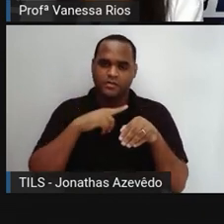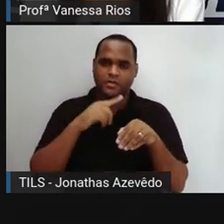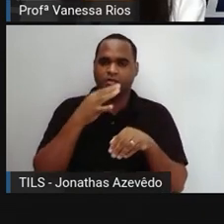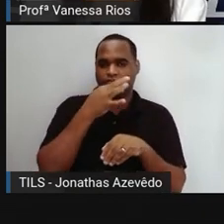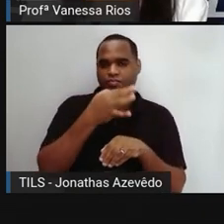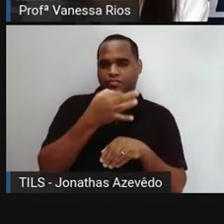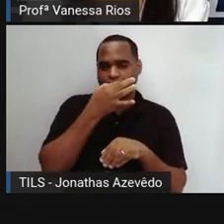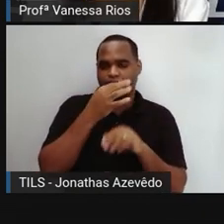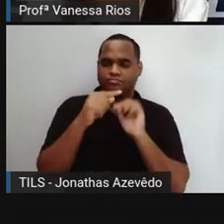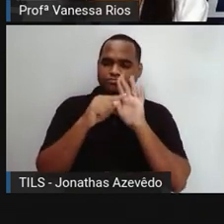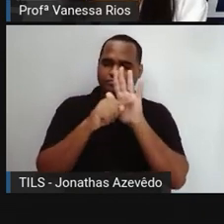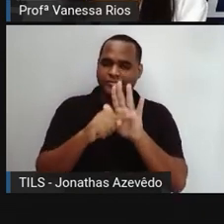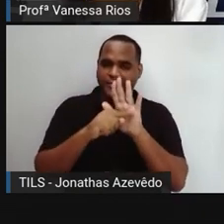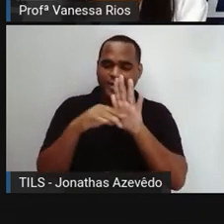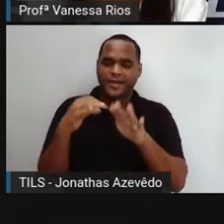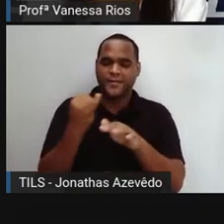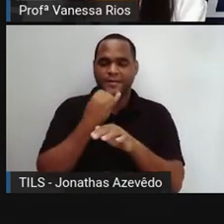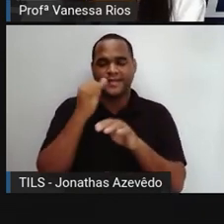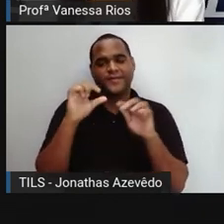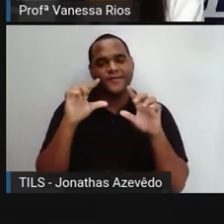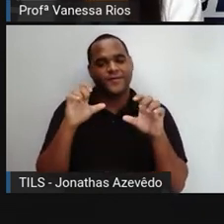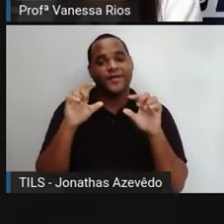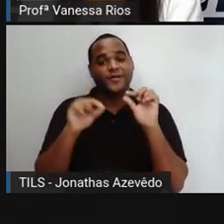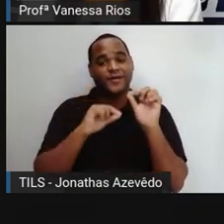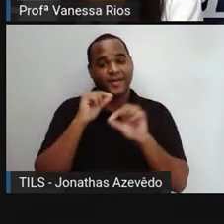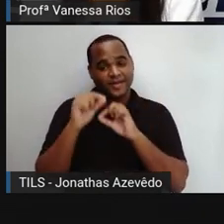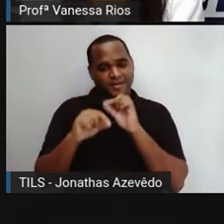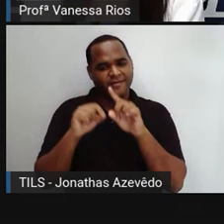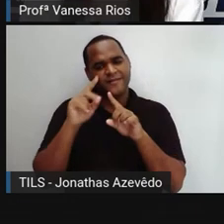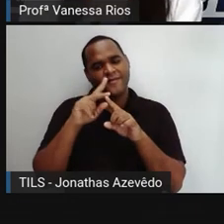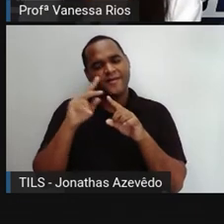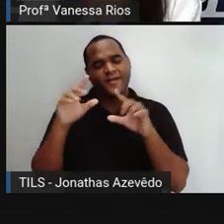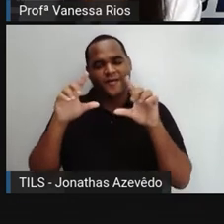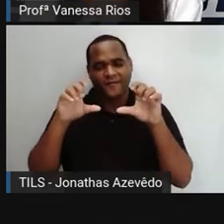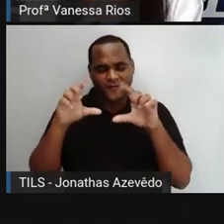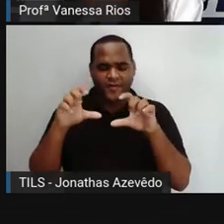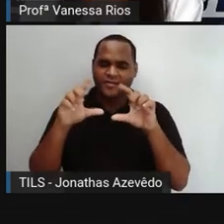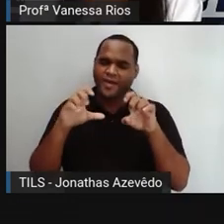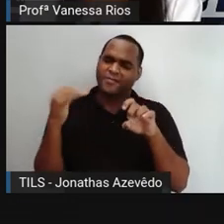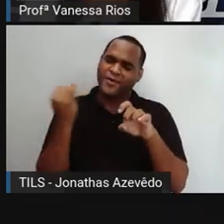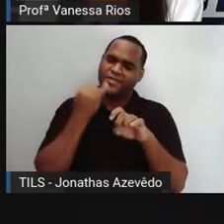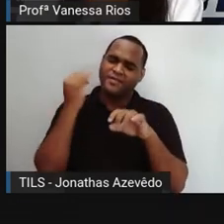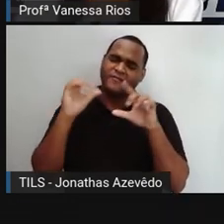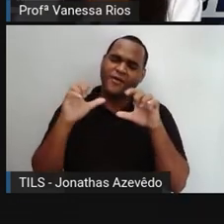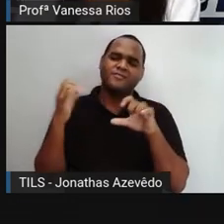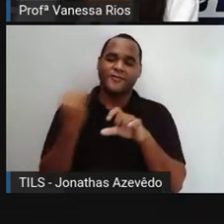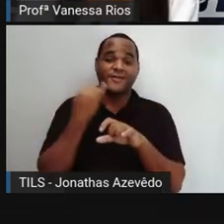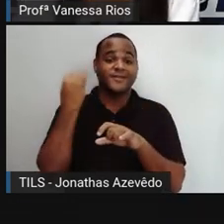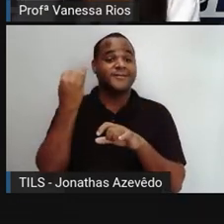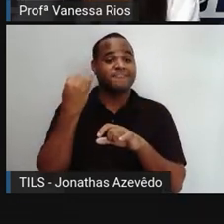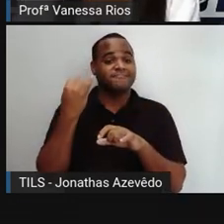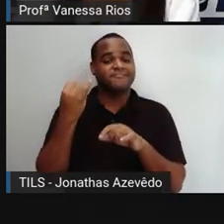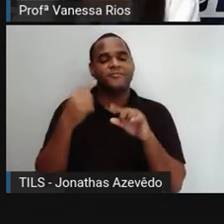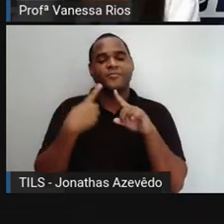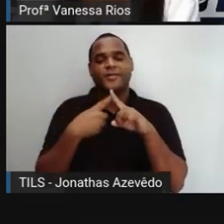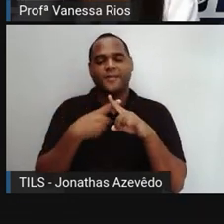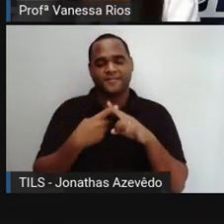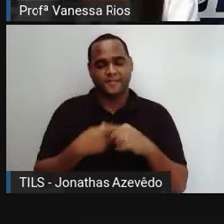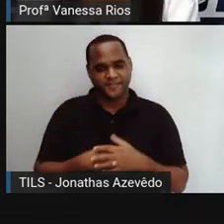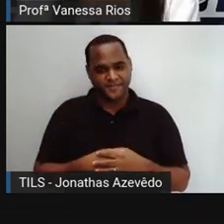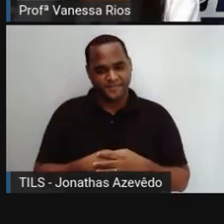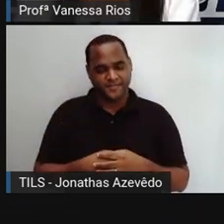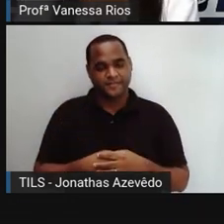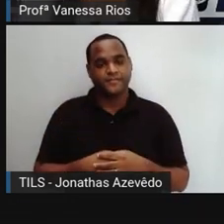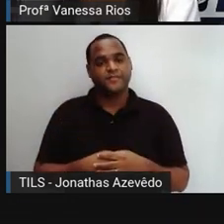dicas importantes para uma boa fotografia, já que a Pró falou tanto que a fotografia é importante, não é? Você pode,